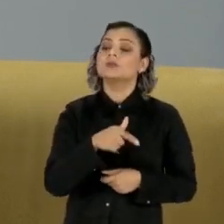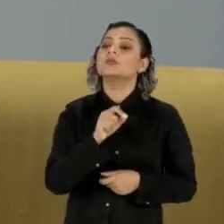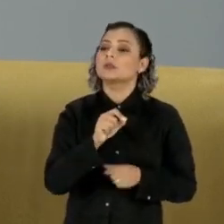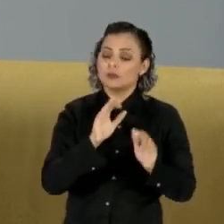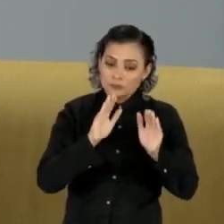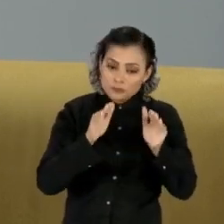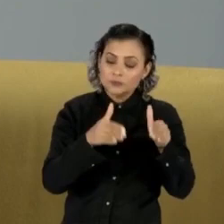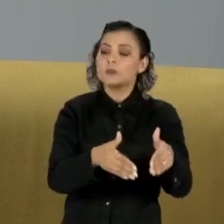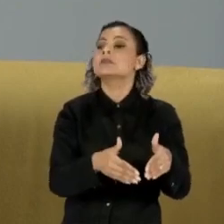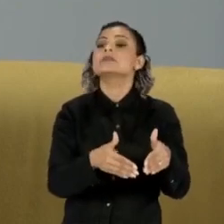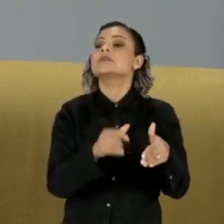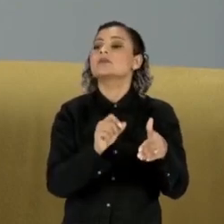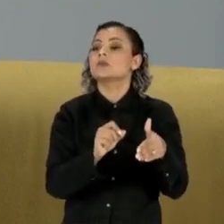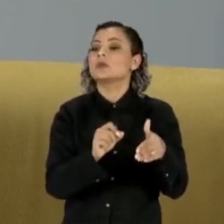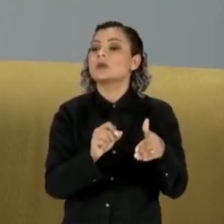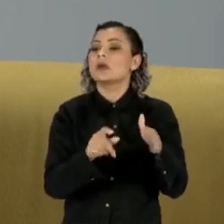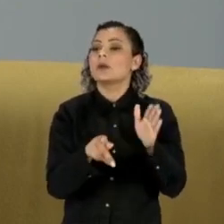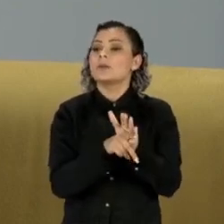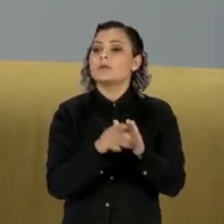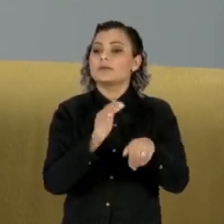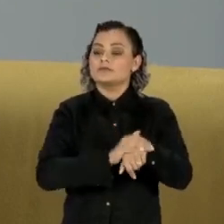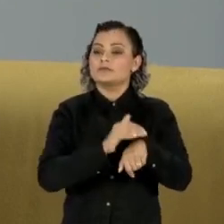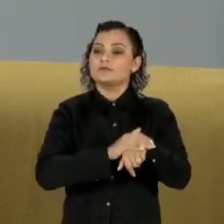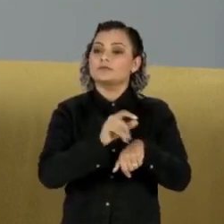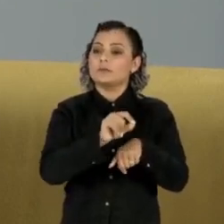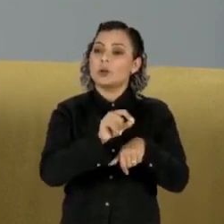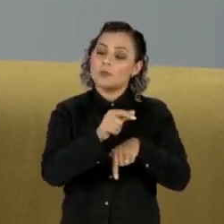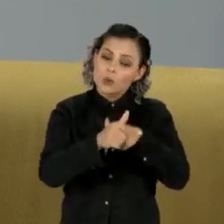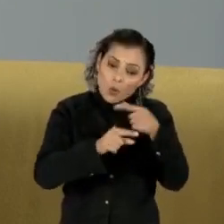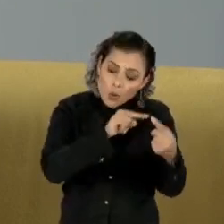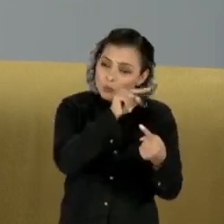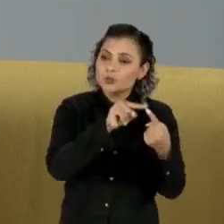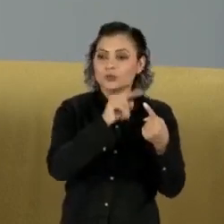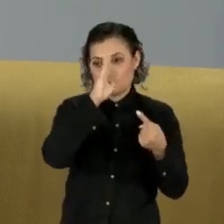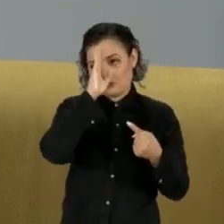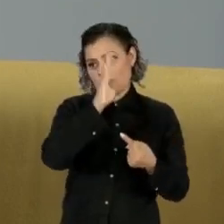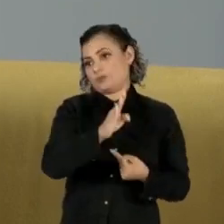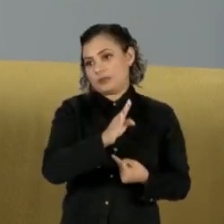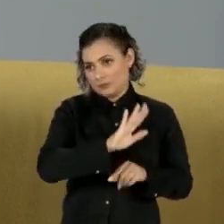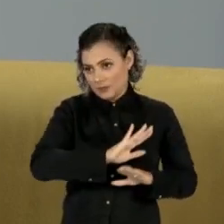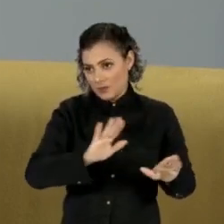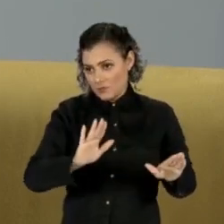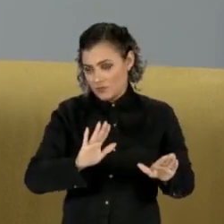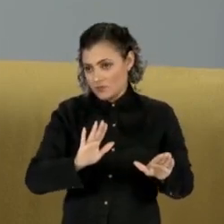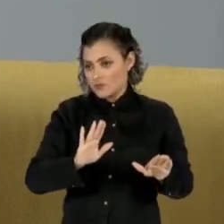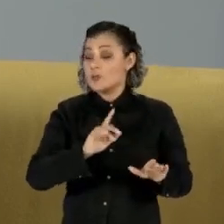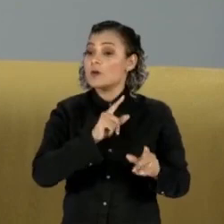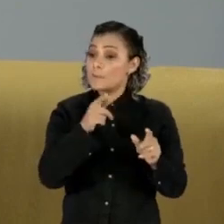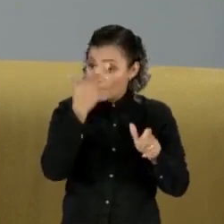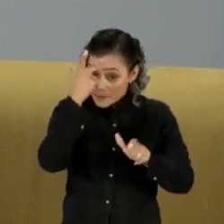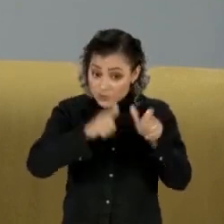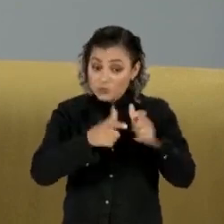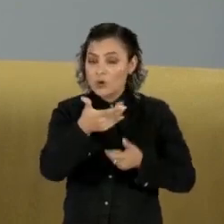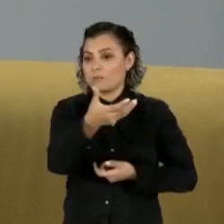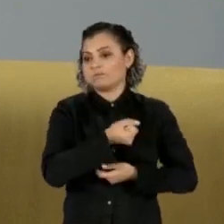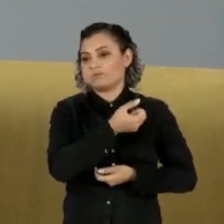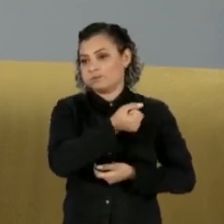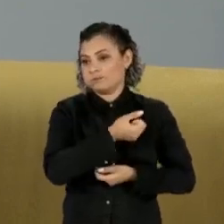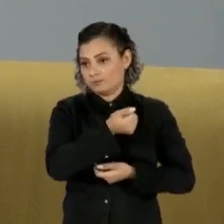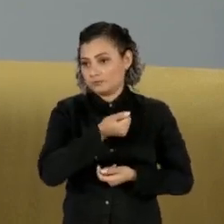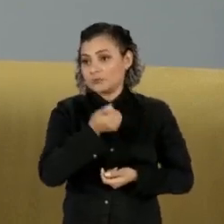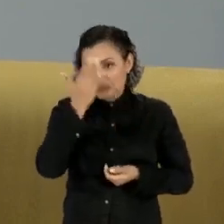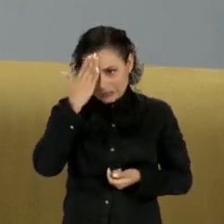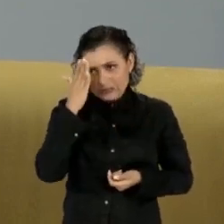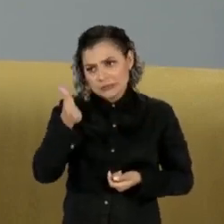o seu próprio papel e a sua própria finalidade enquanto previdência àqueles que dela dependem. A gente sabe que